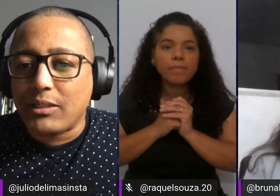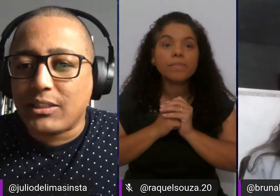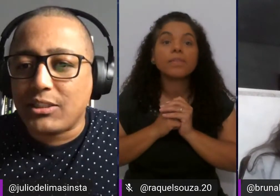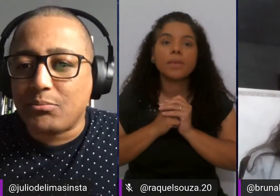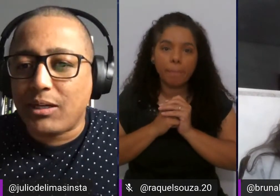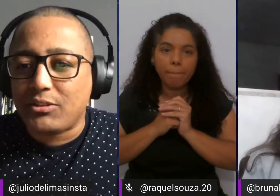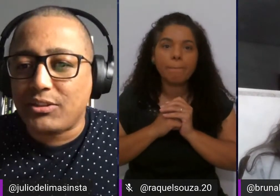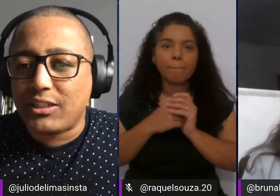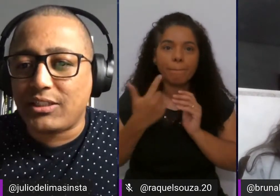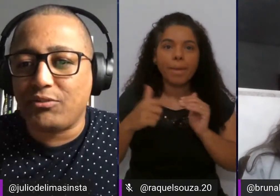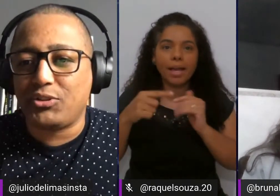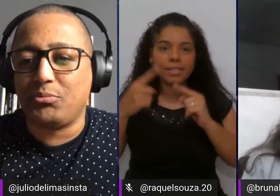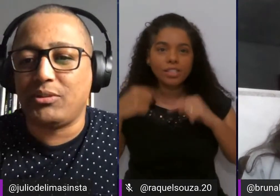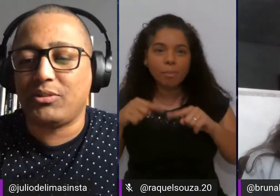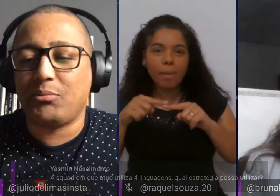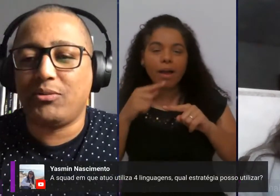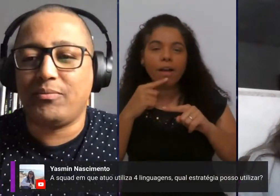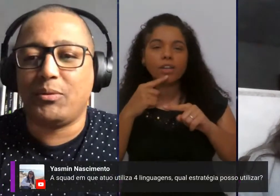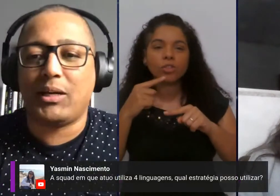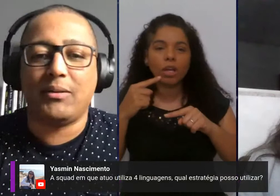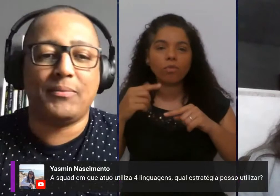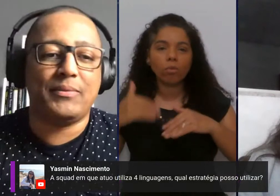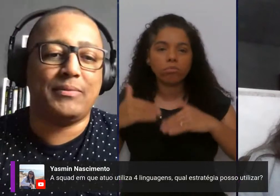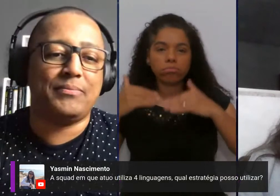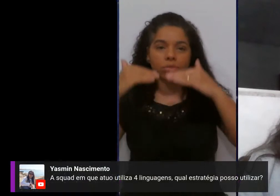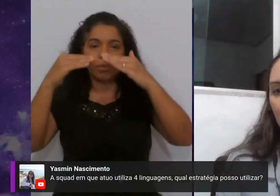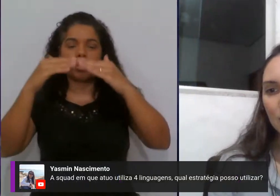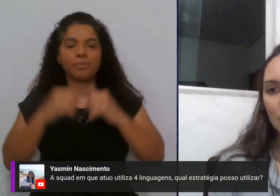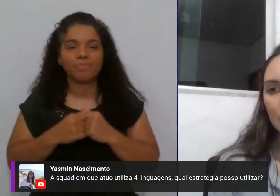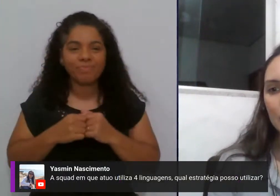pegar mais aqui de baixo e já já vou subindo, tá bom? Vamos lá.